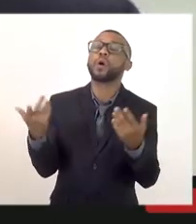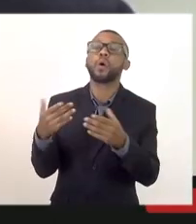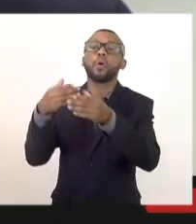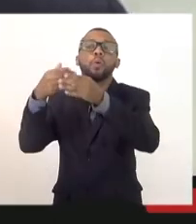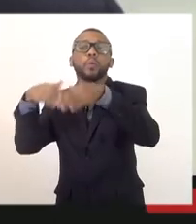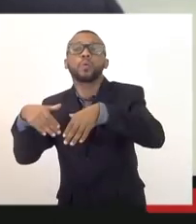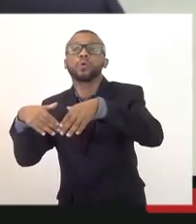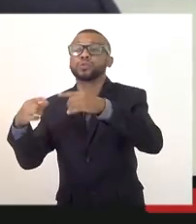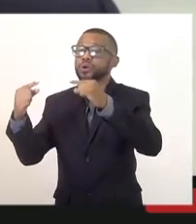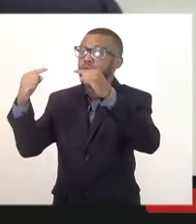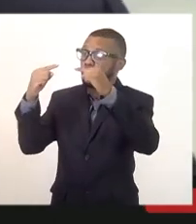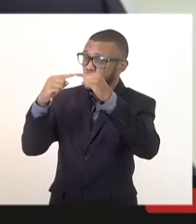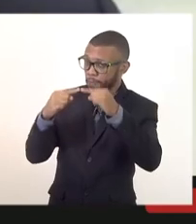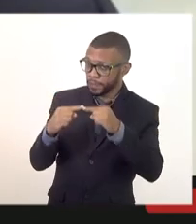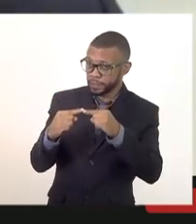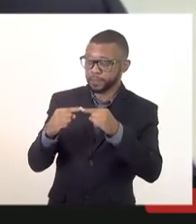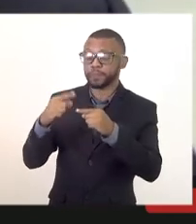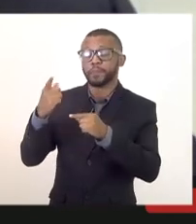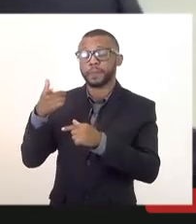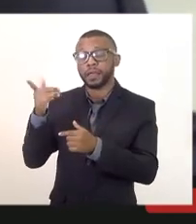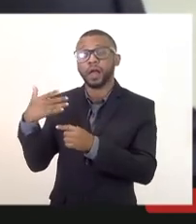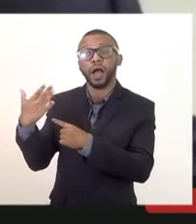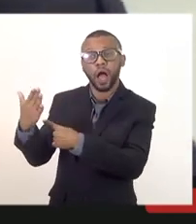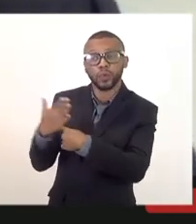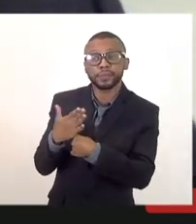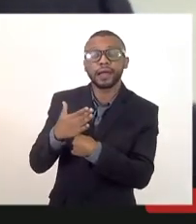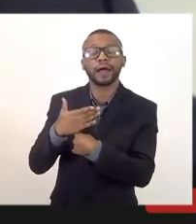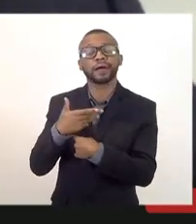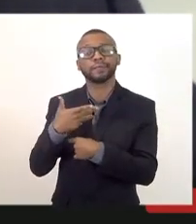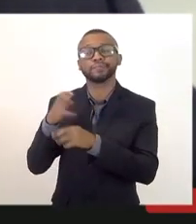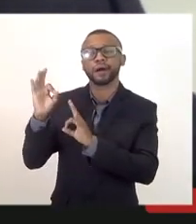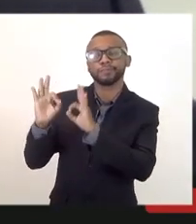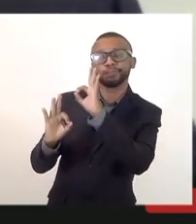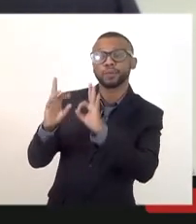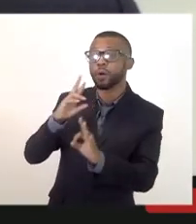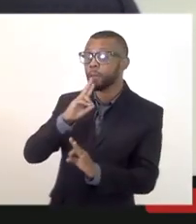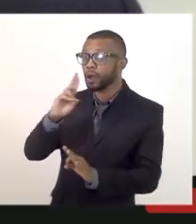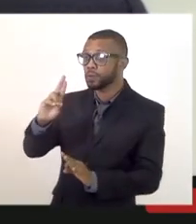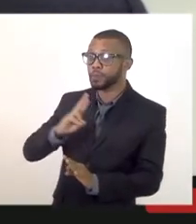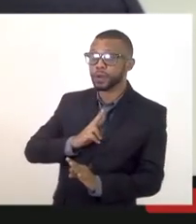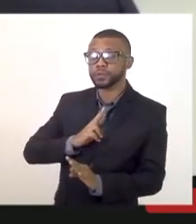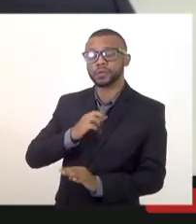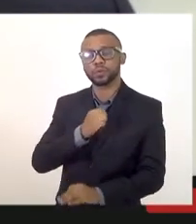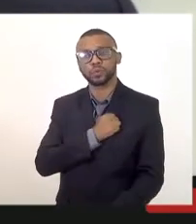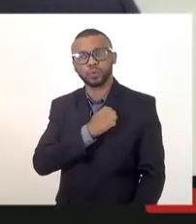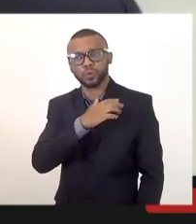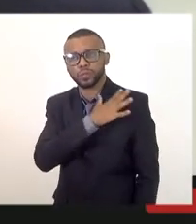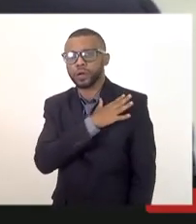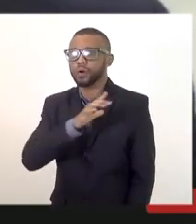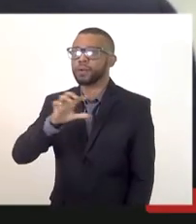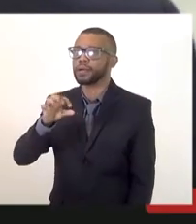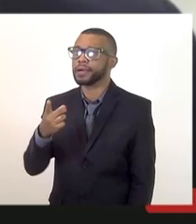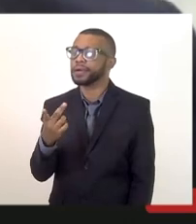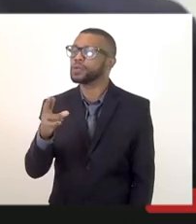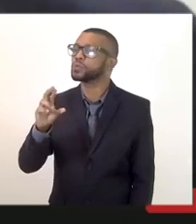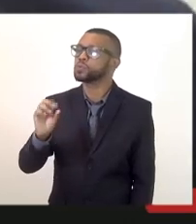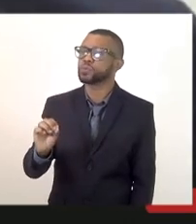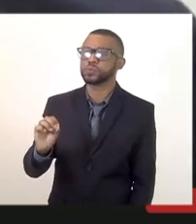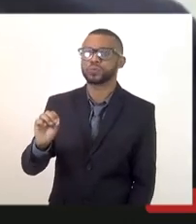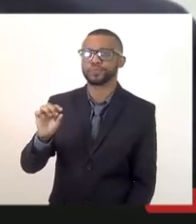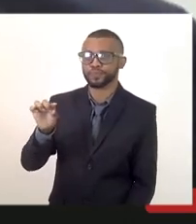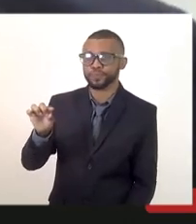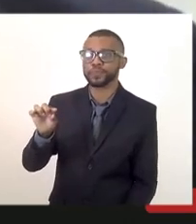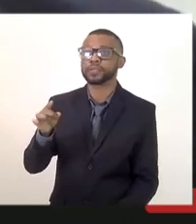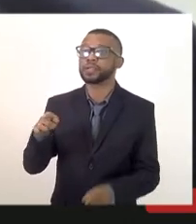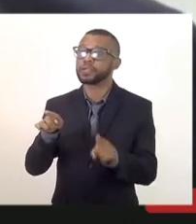para dar mais facilidade aqui a uma formatação de resposta do coronel Leandro secretário e de uma eventual intervenção da